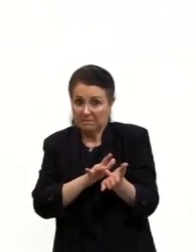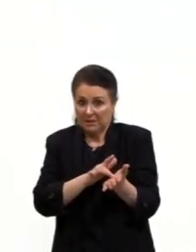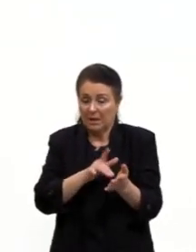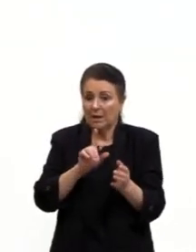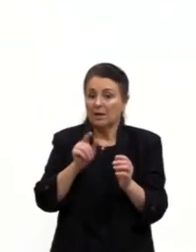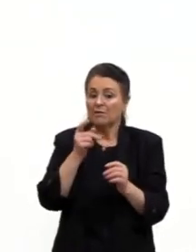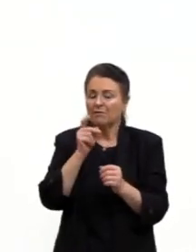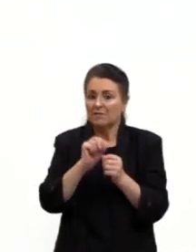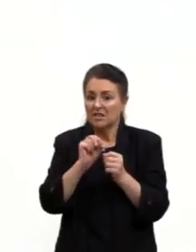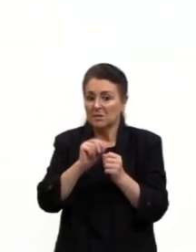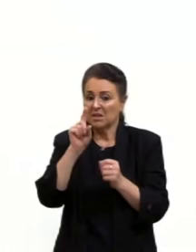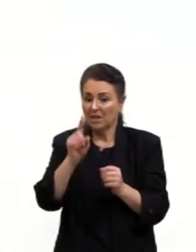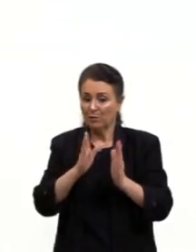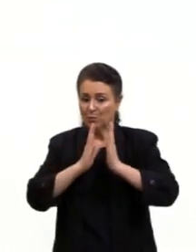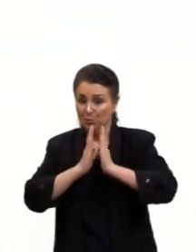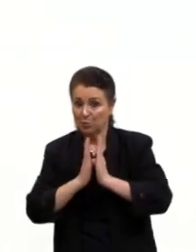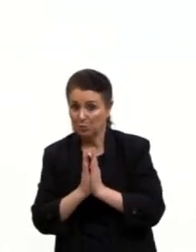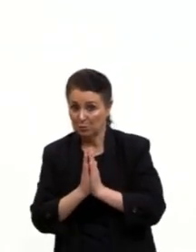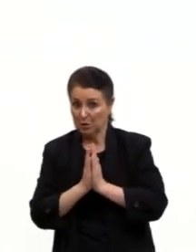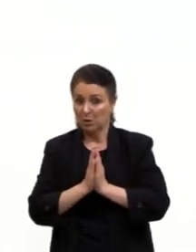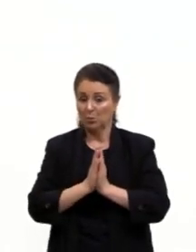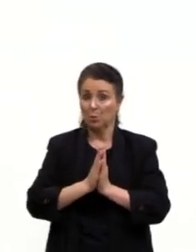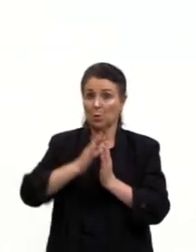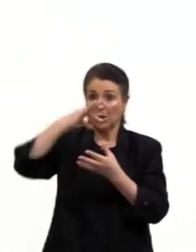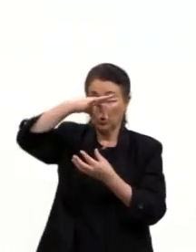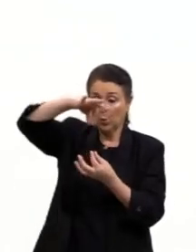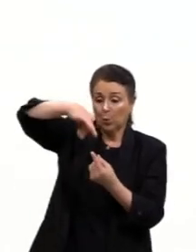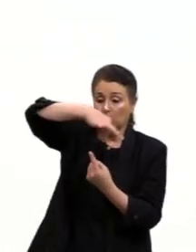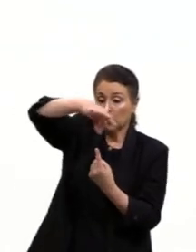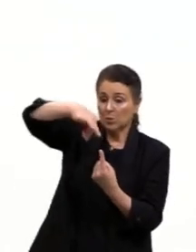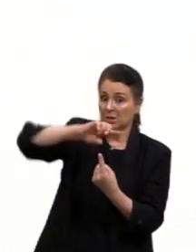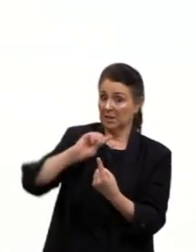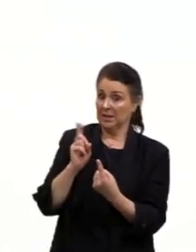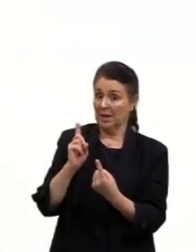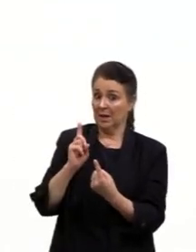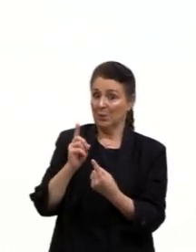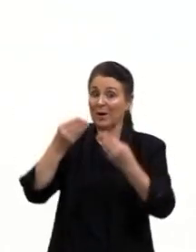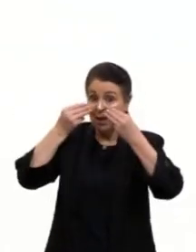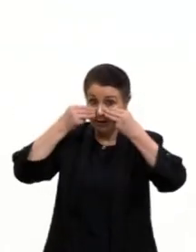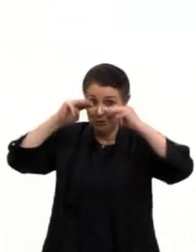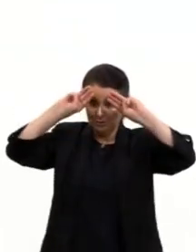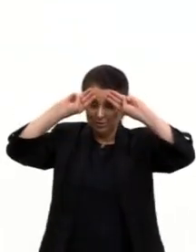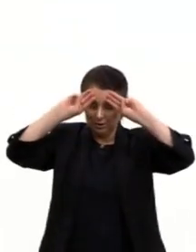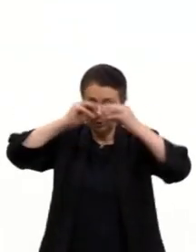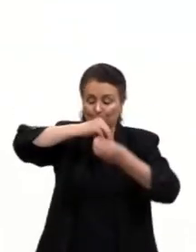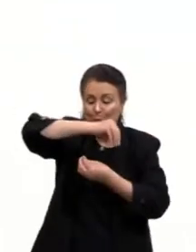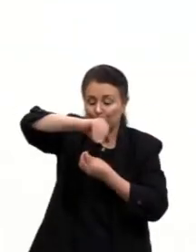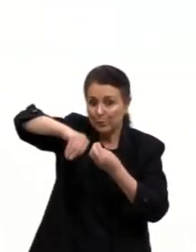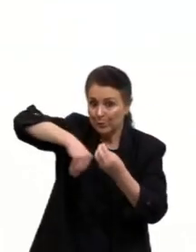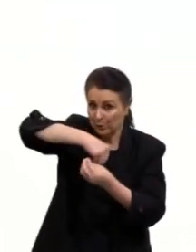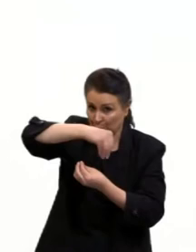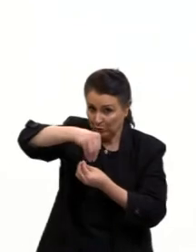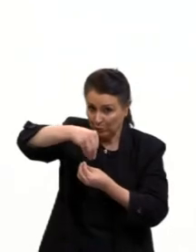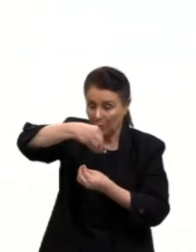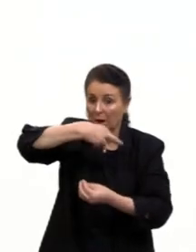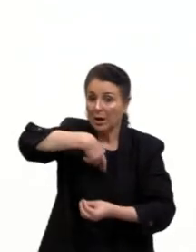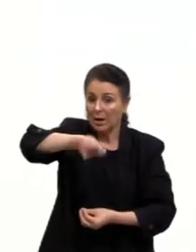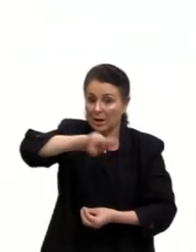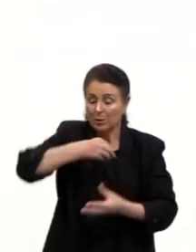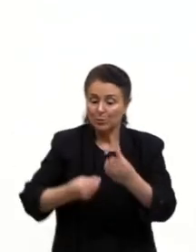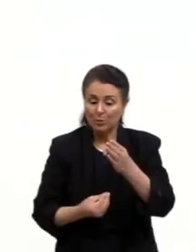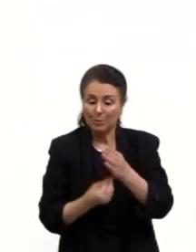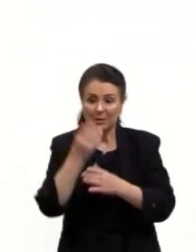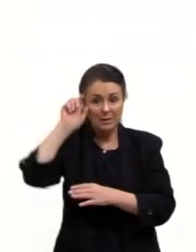cultuavam os orixás. Isso gerou um sincretismo, uma mistura entre as religiões de matriz africana e